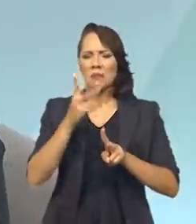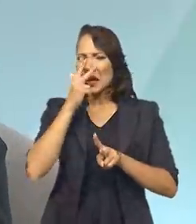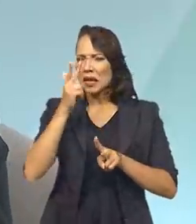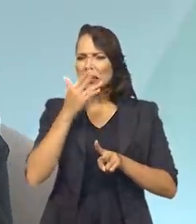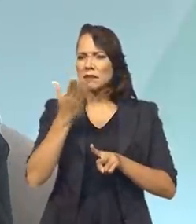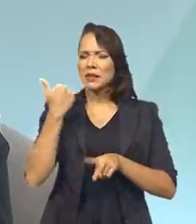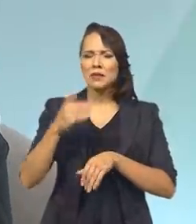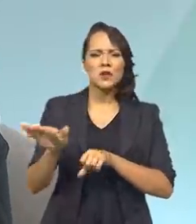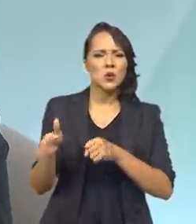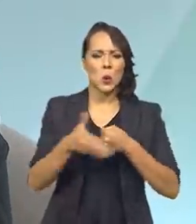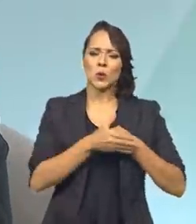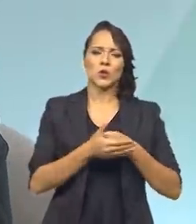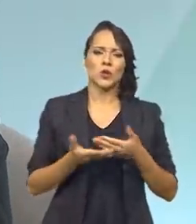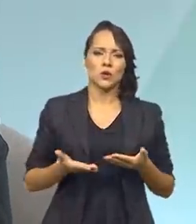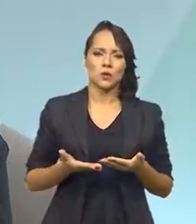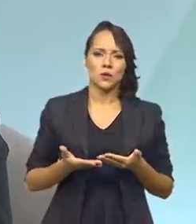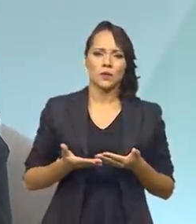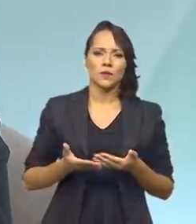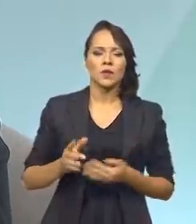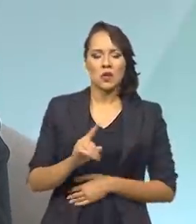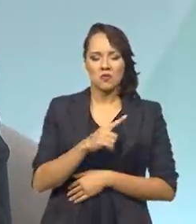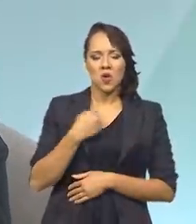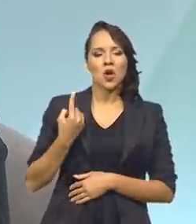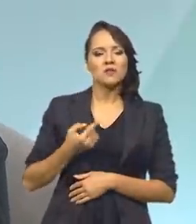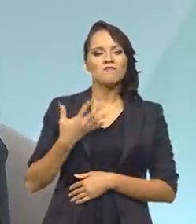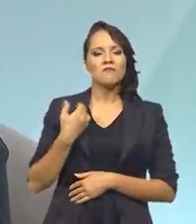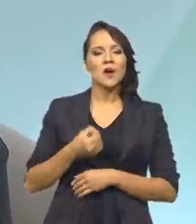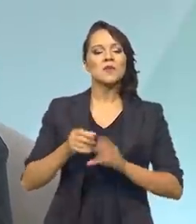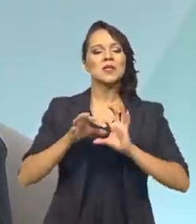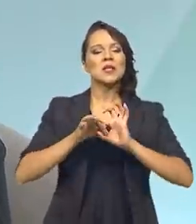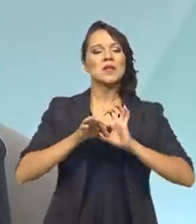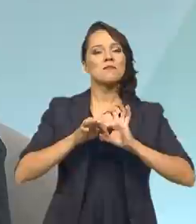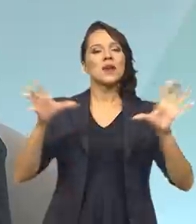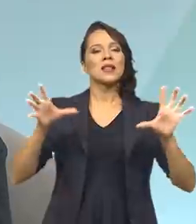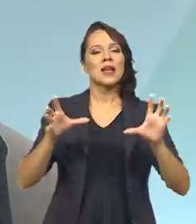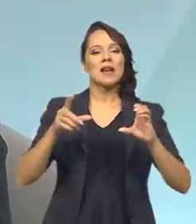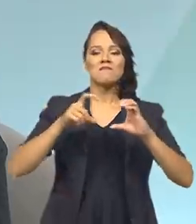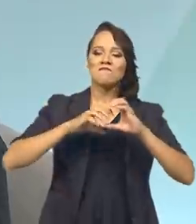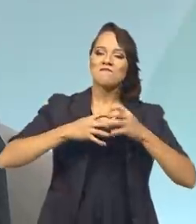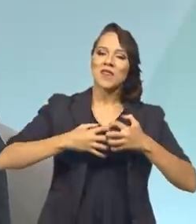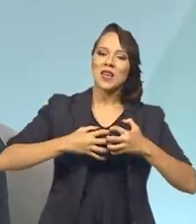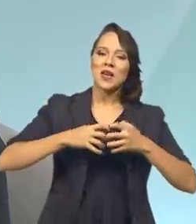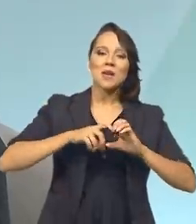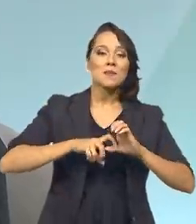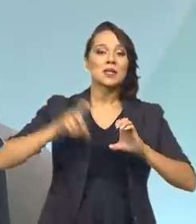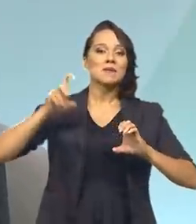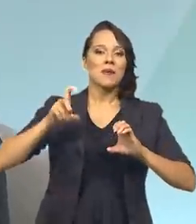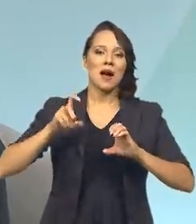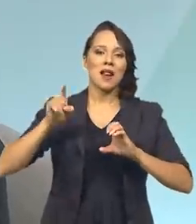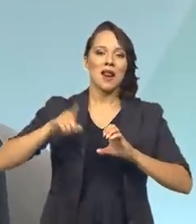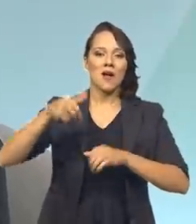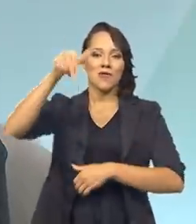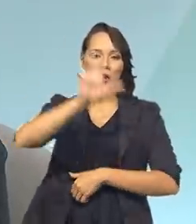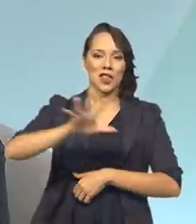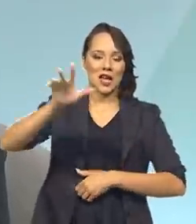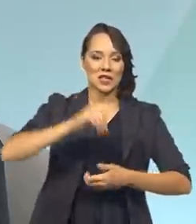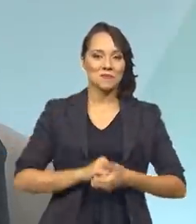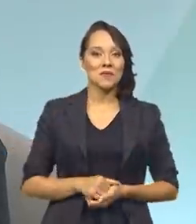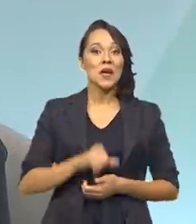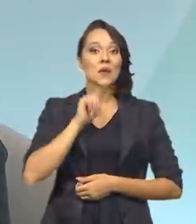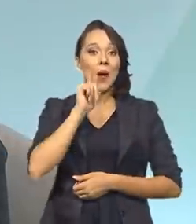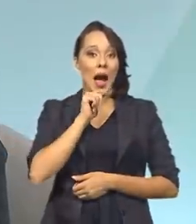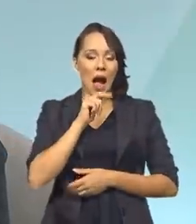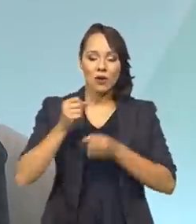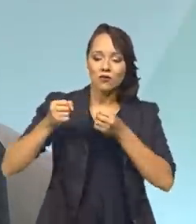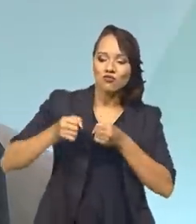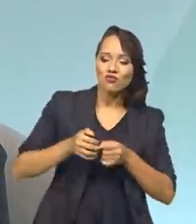tapete. Nós vamos efetivamente emancipar o Nordeste brasileiro. A nossa expectativa é que, a partir da chegada da água,